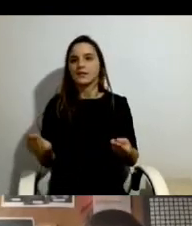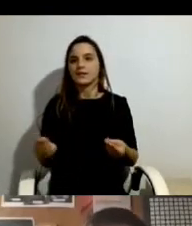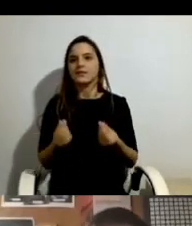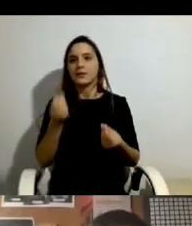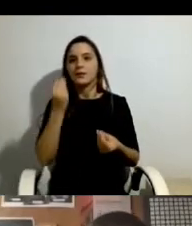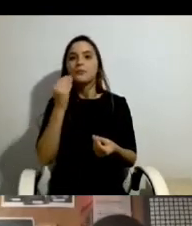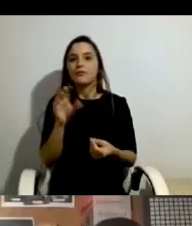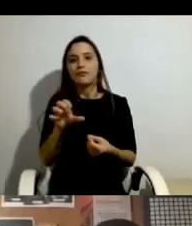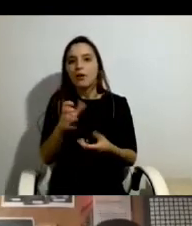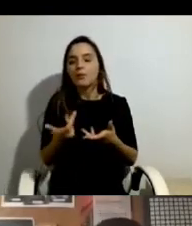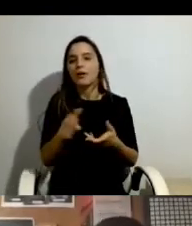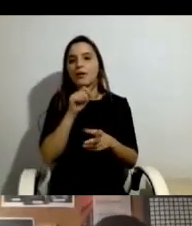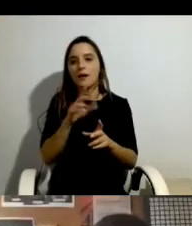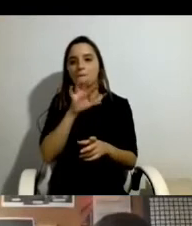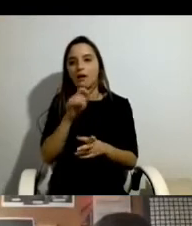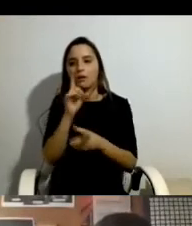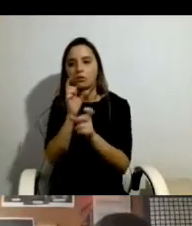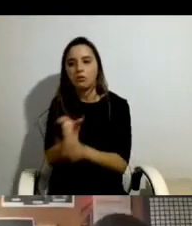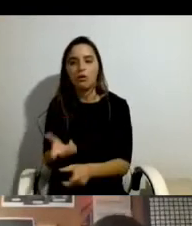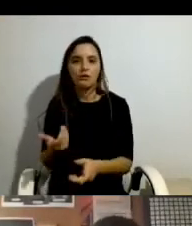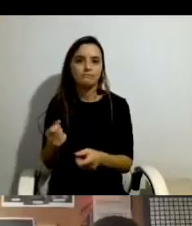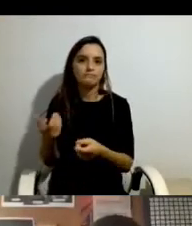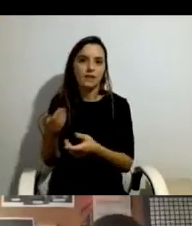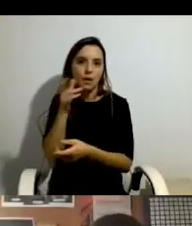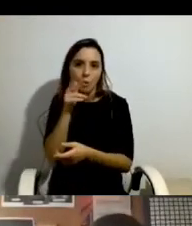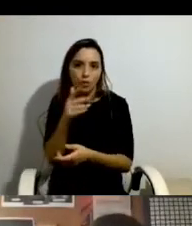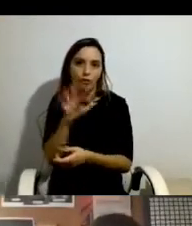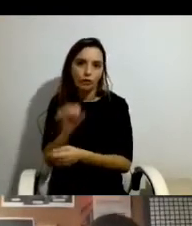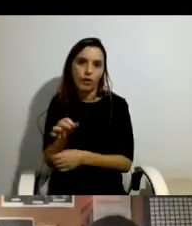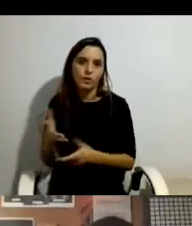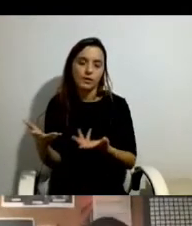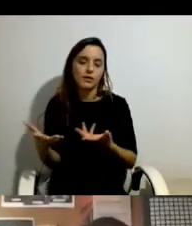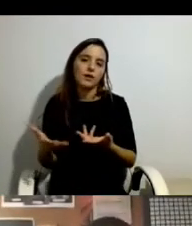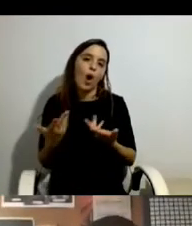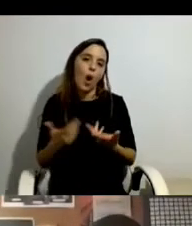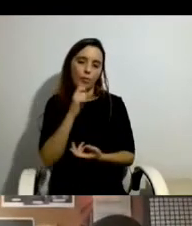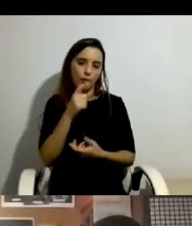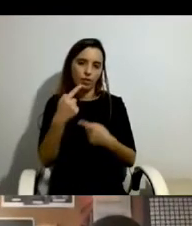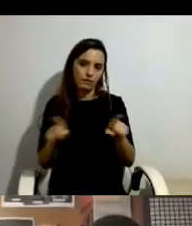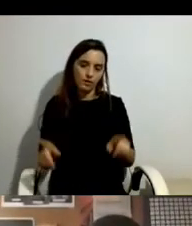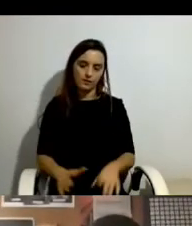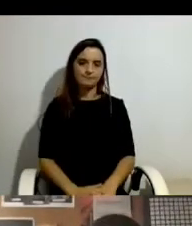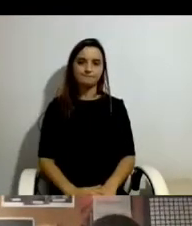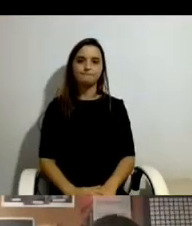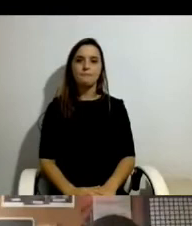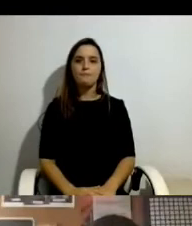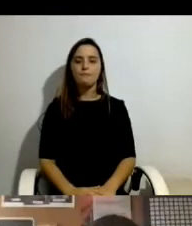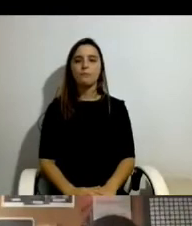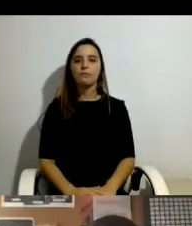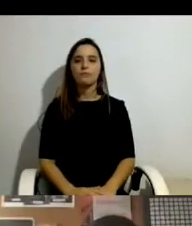e como é que agora isso pode ser diferente, não é? E depois esta questão